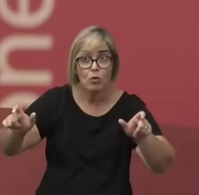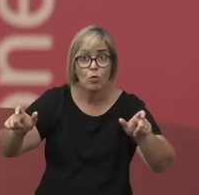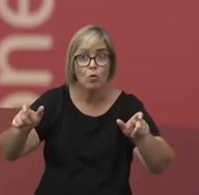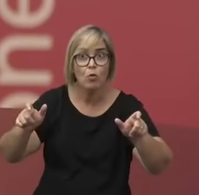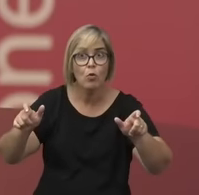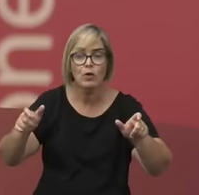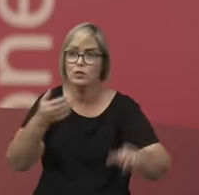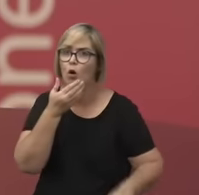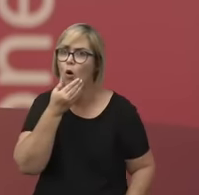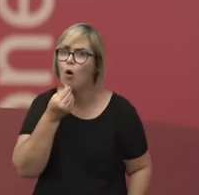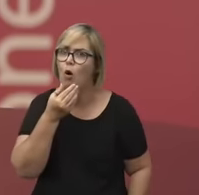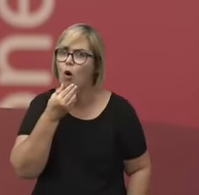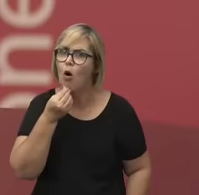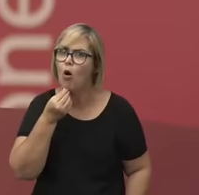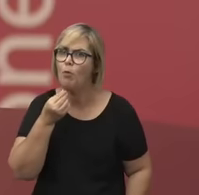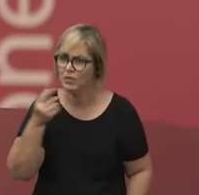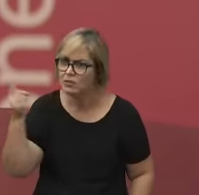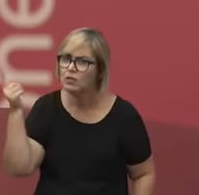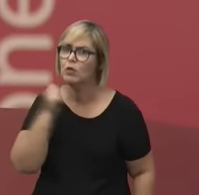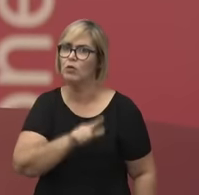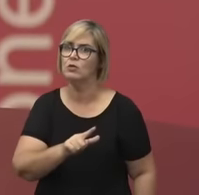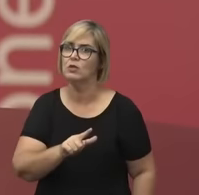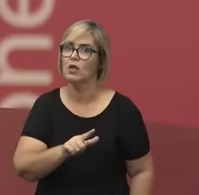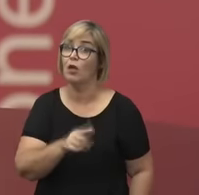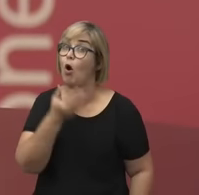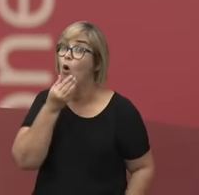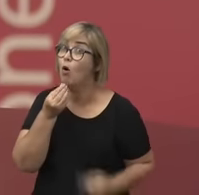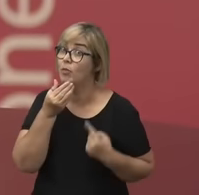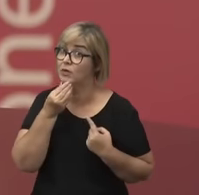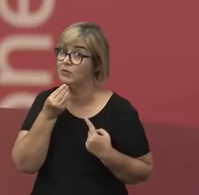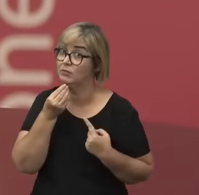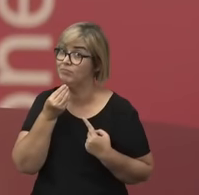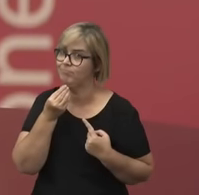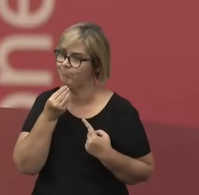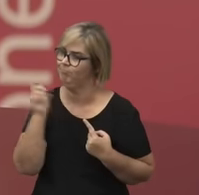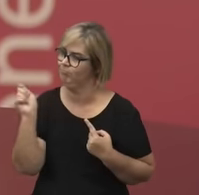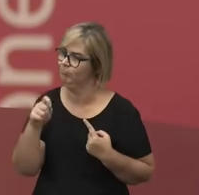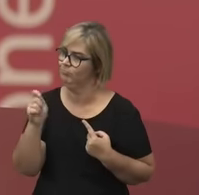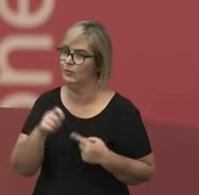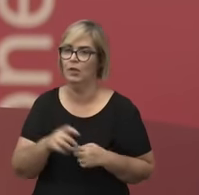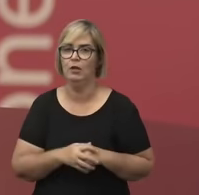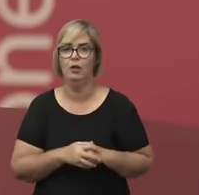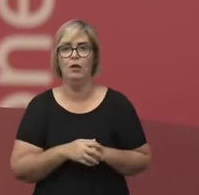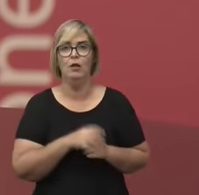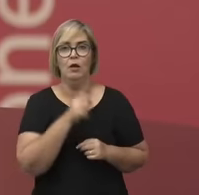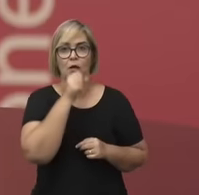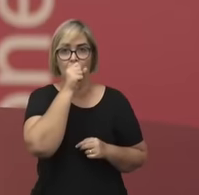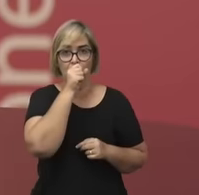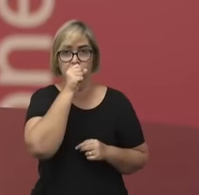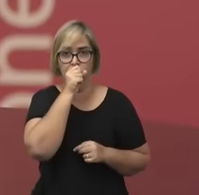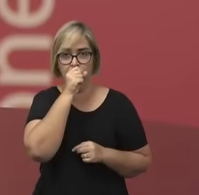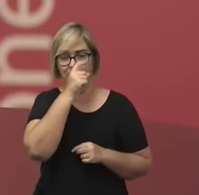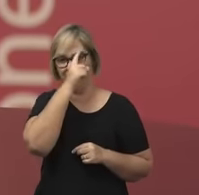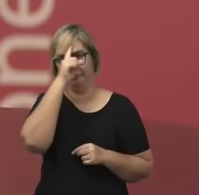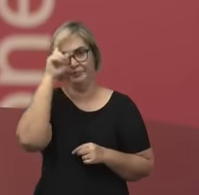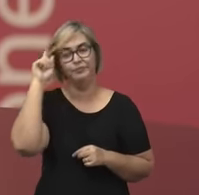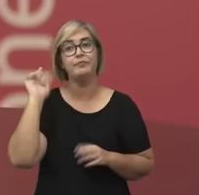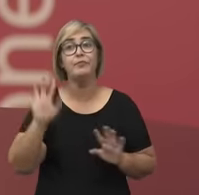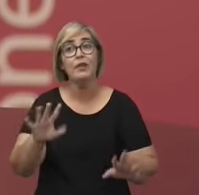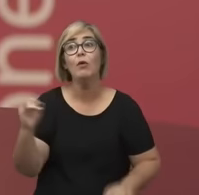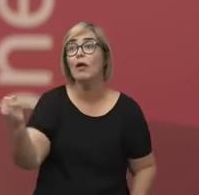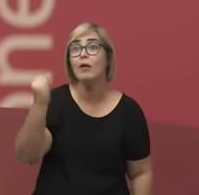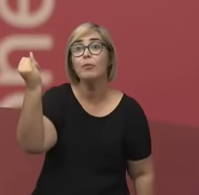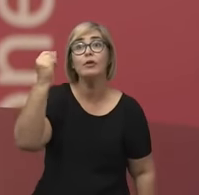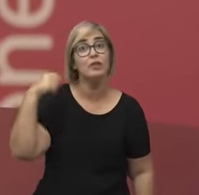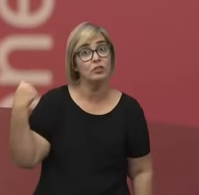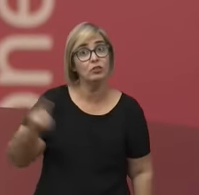habilitados a performar essa tarefa, homens habilitados a performar essa tarefa. Então, é isso. É importante a gente falar de cânone